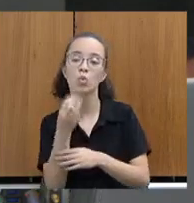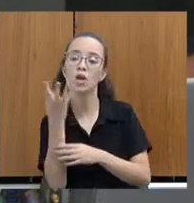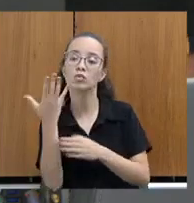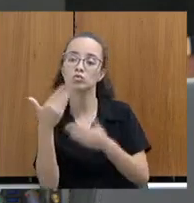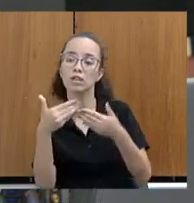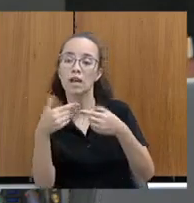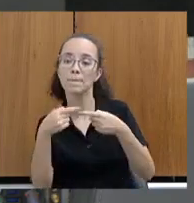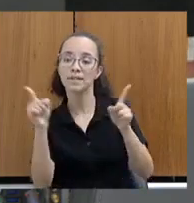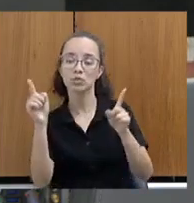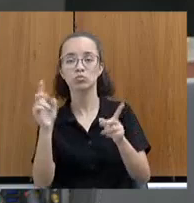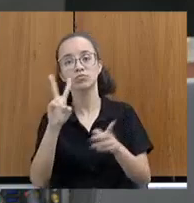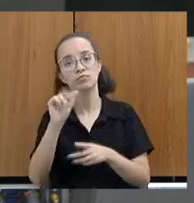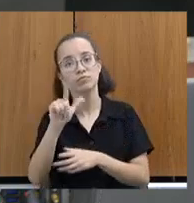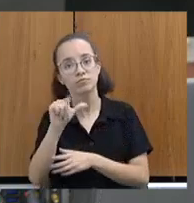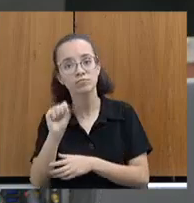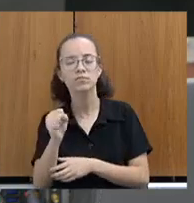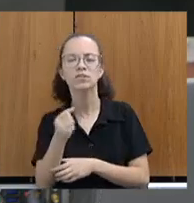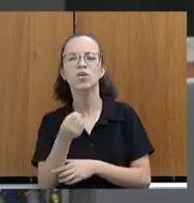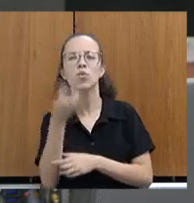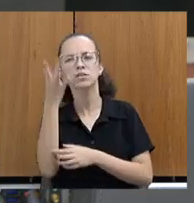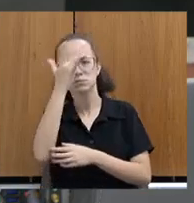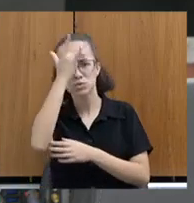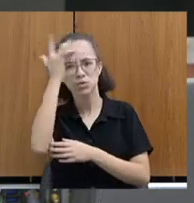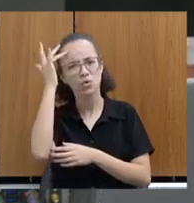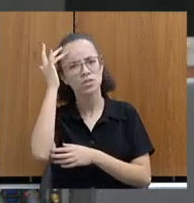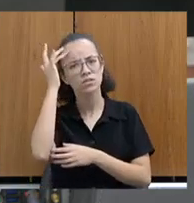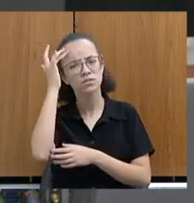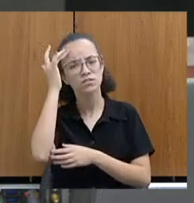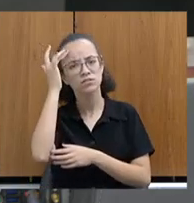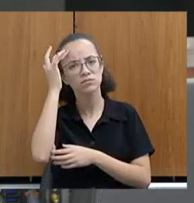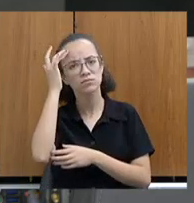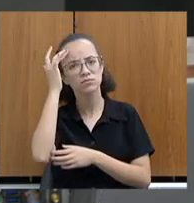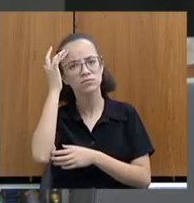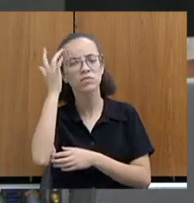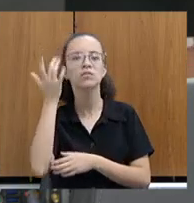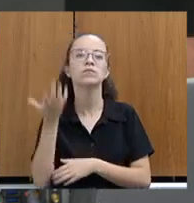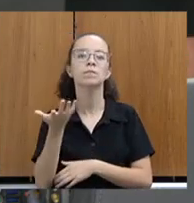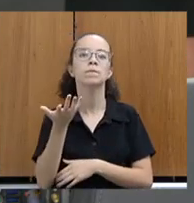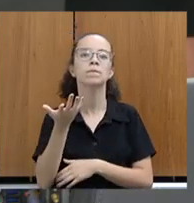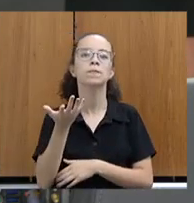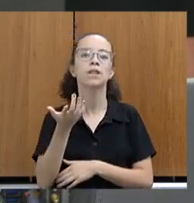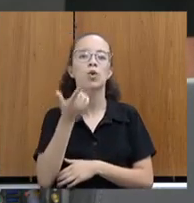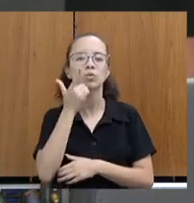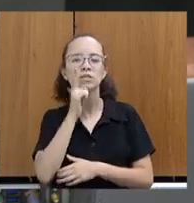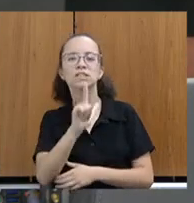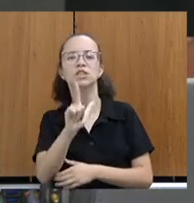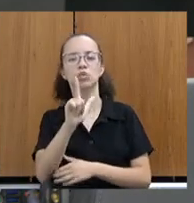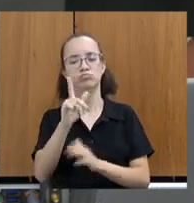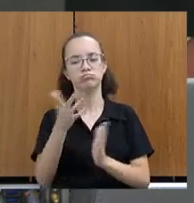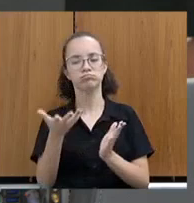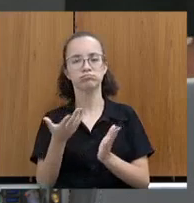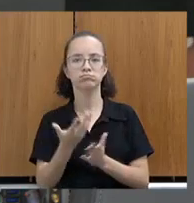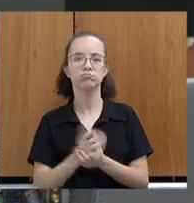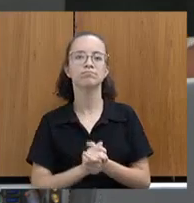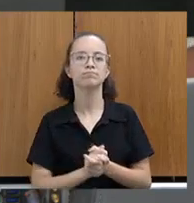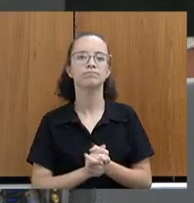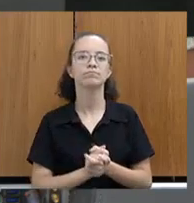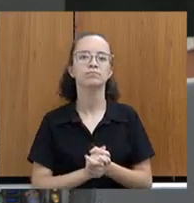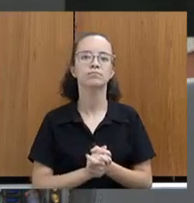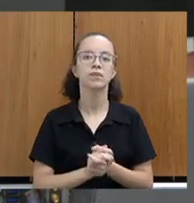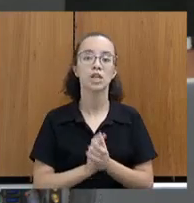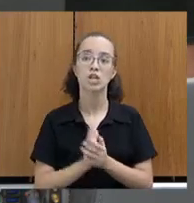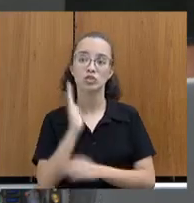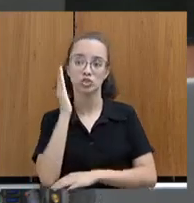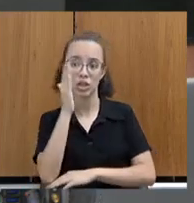Quantas pessoas foram qualificadas nos programas de qualificação são ofertadas diretamente ou